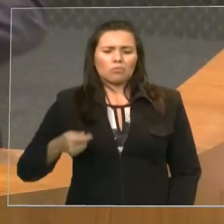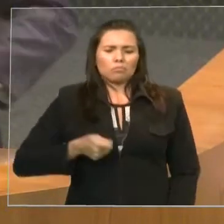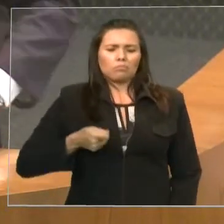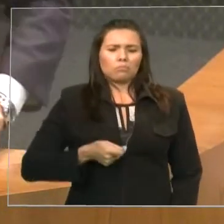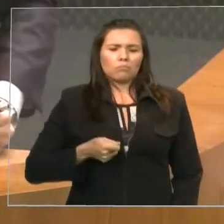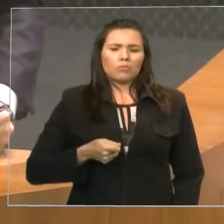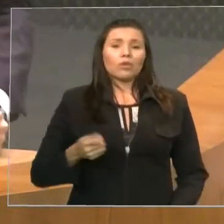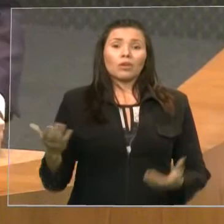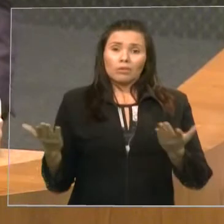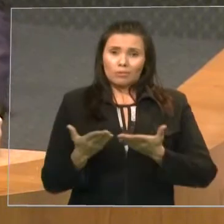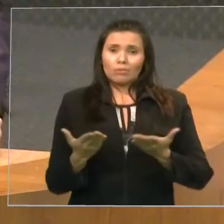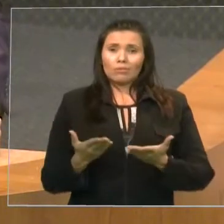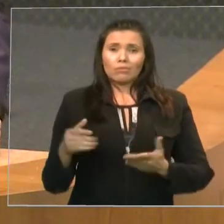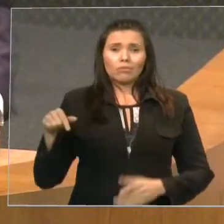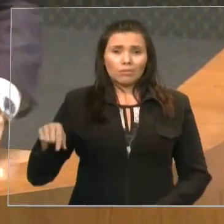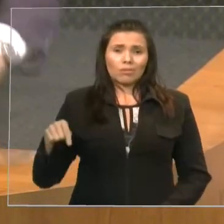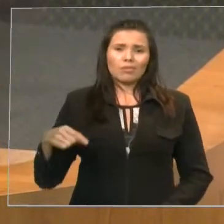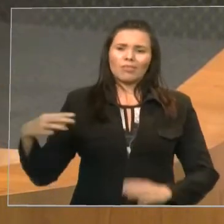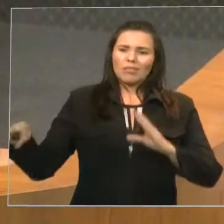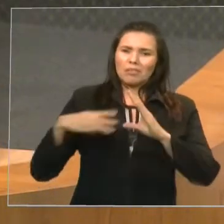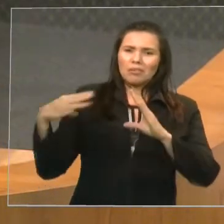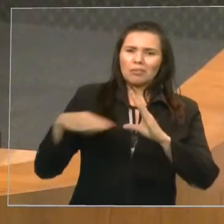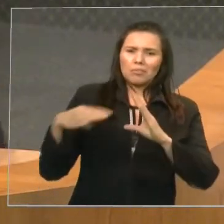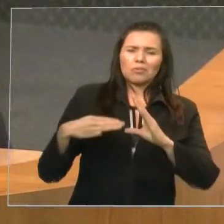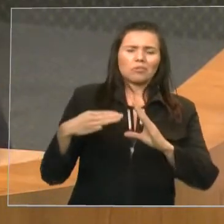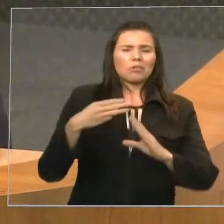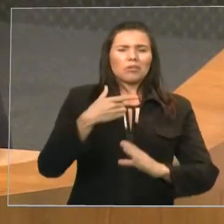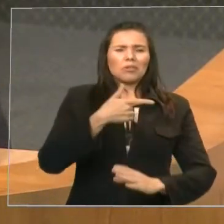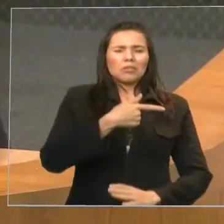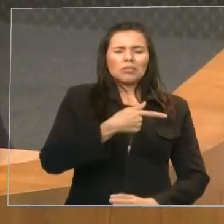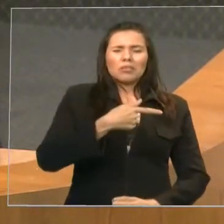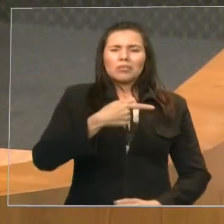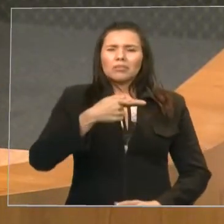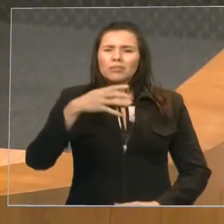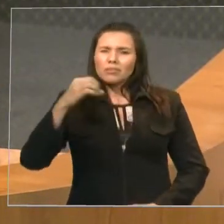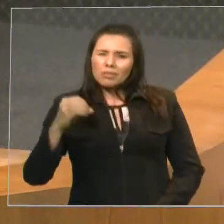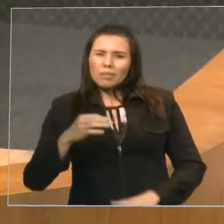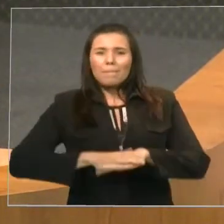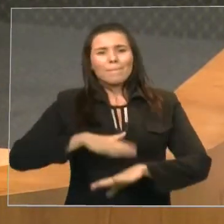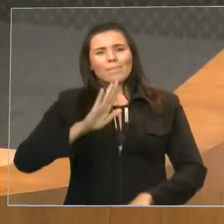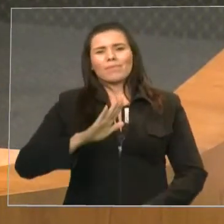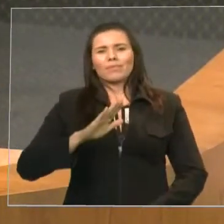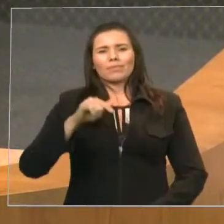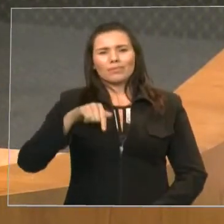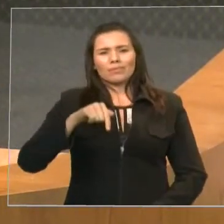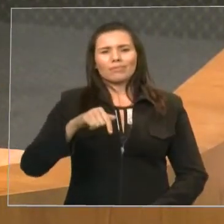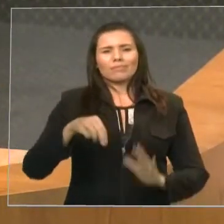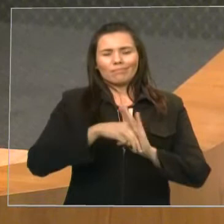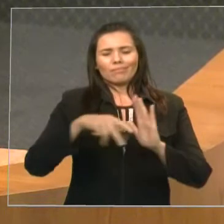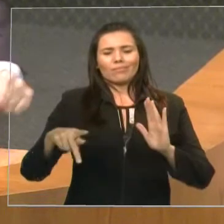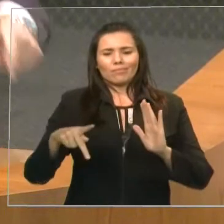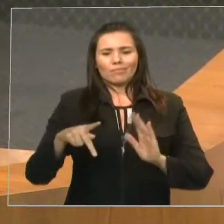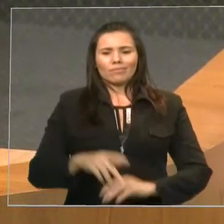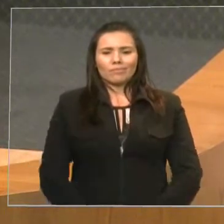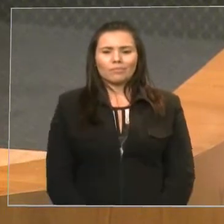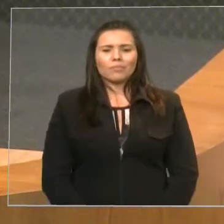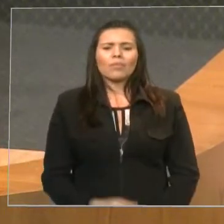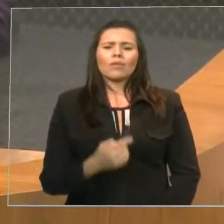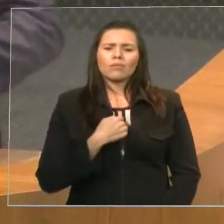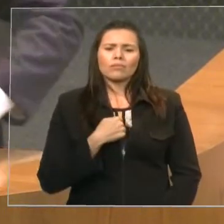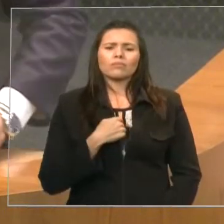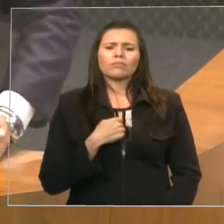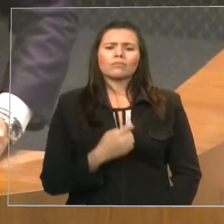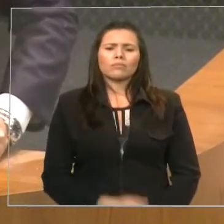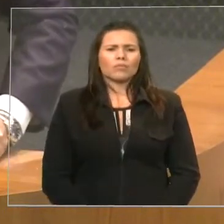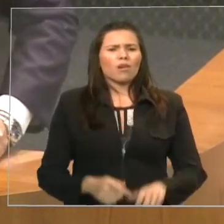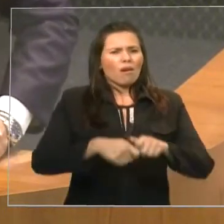todo o Estado do Maranhão ficou sabendo disso, porque aqui nesta tribuna eu rasguei, a pedido dos professores que estavam aqui na época, rasguei